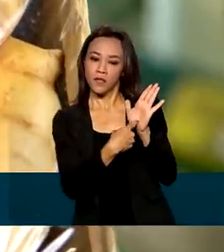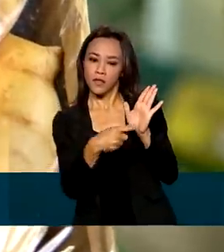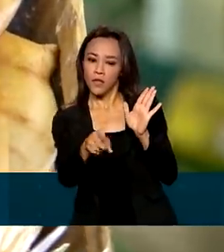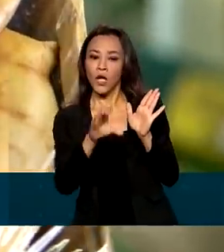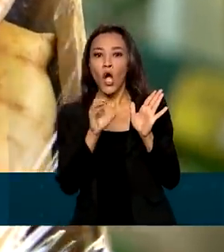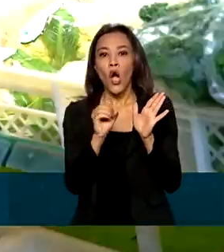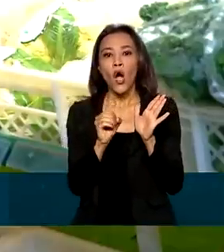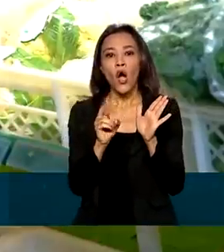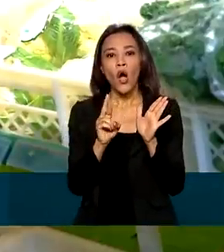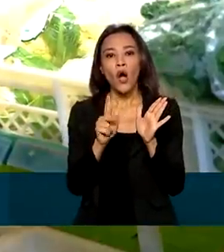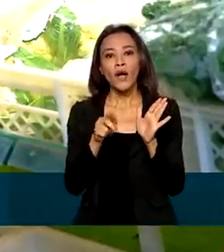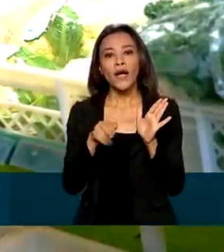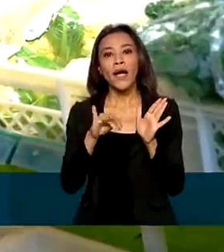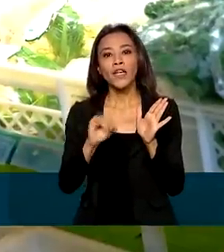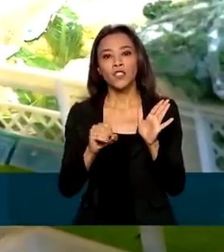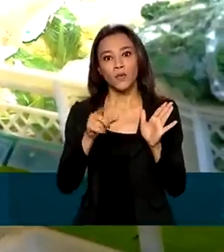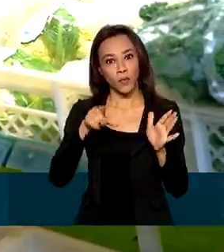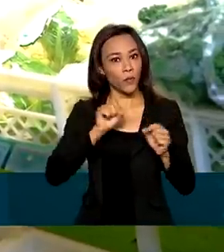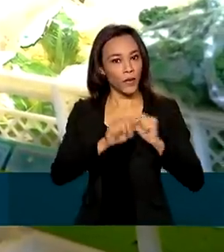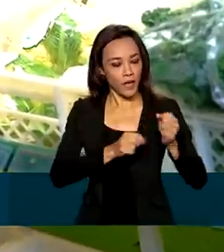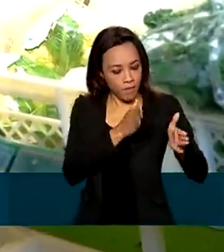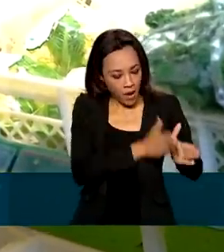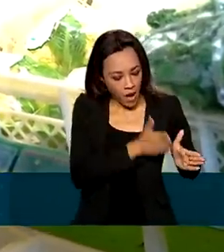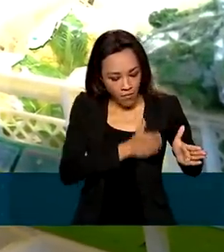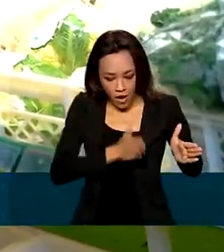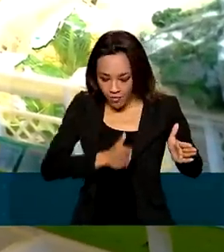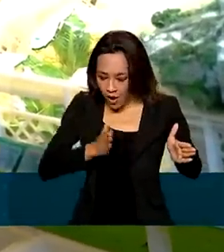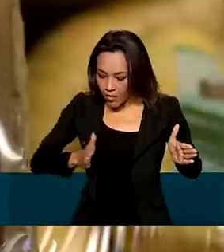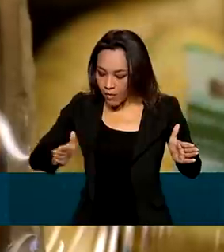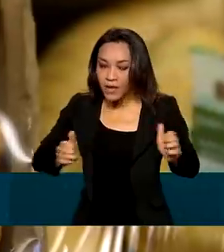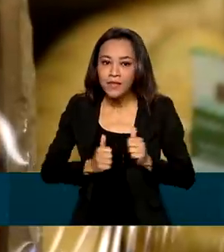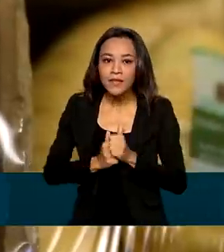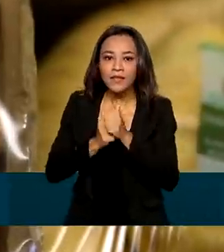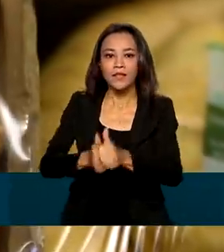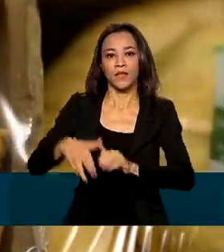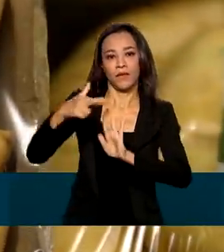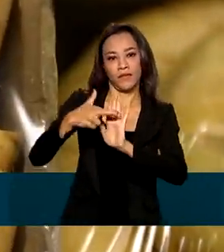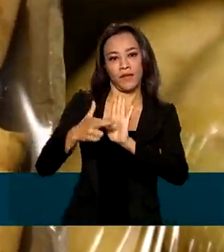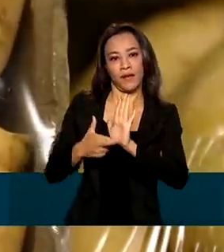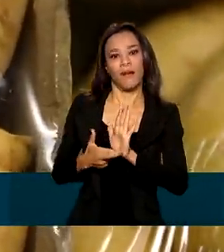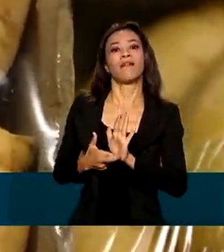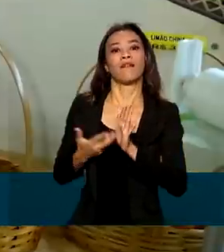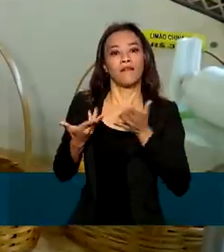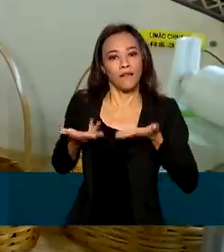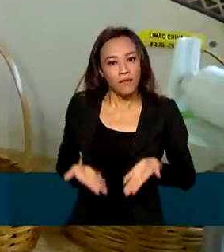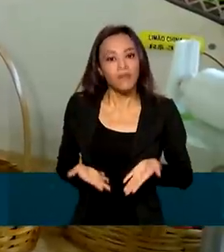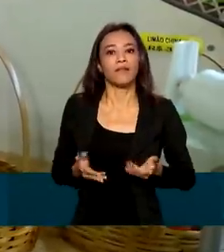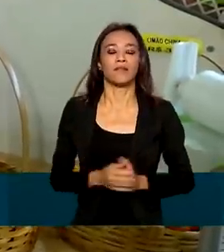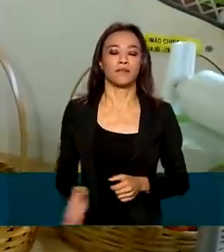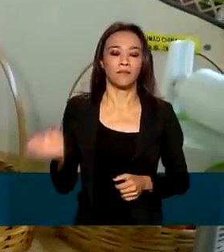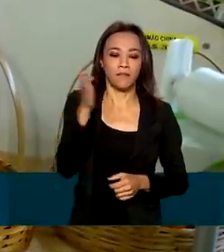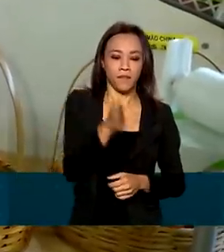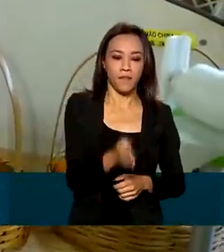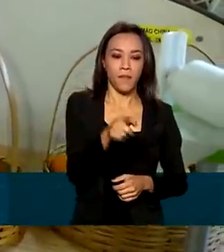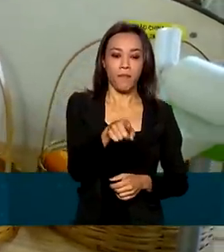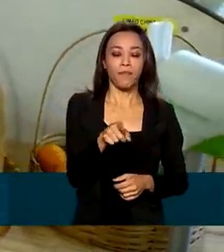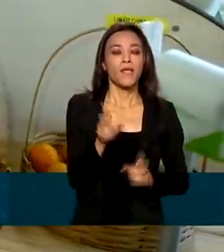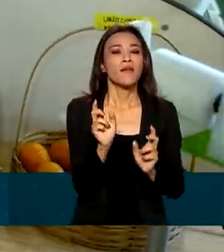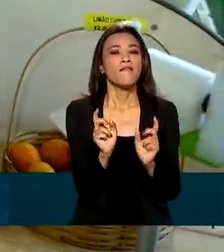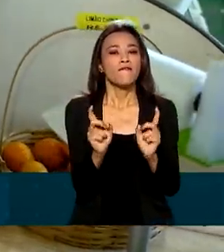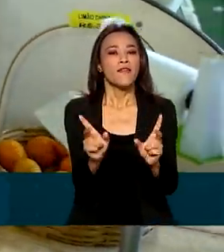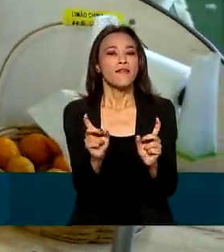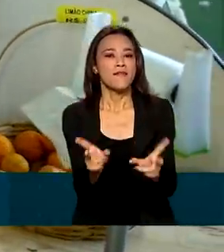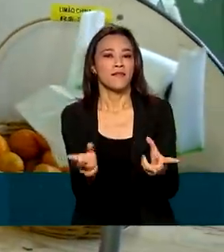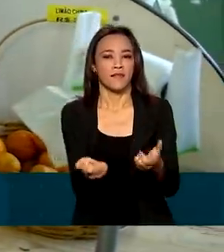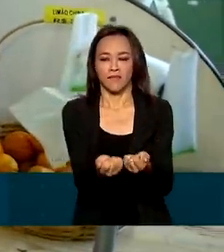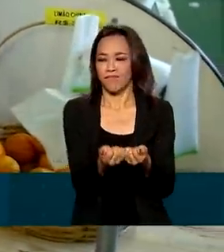garantia de que todas as etapas de produção passaram pelas diretrizes da agricultura orgânica. No caso das vendas